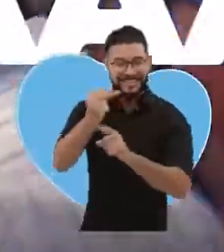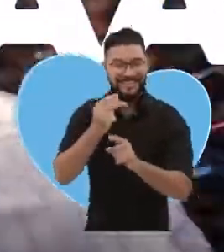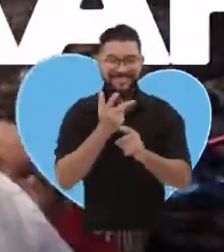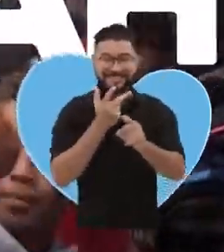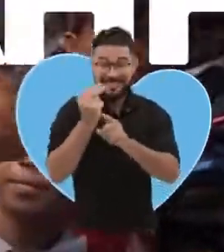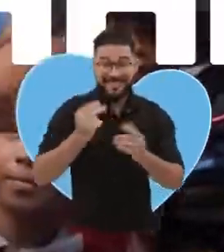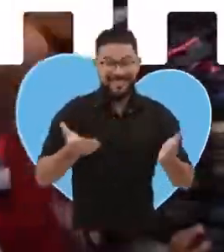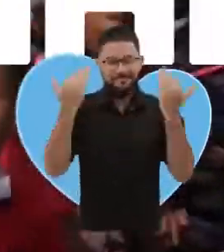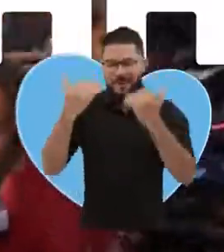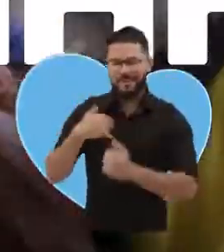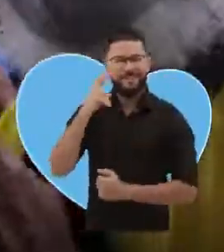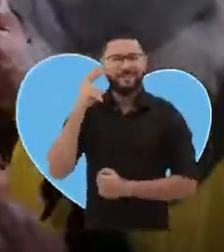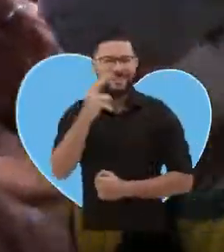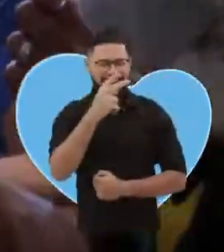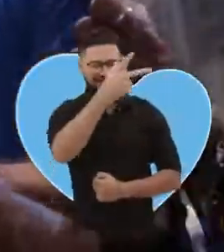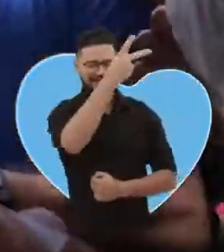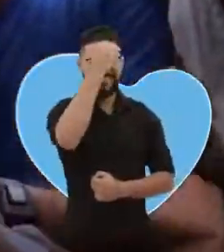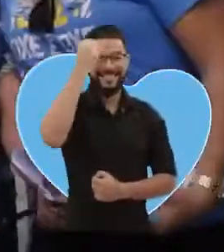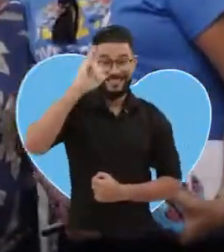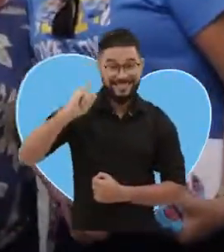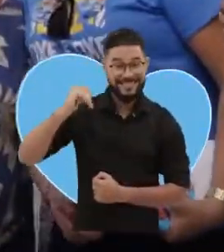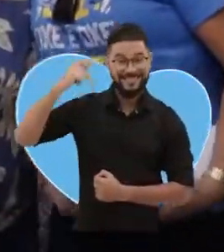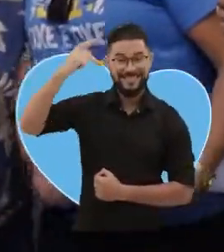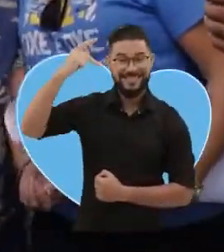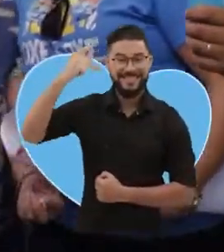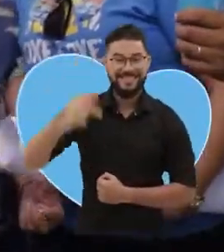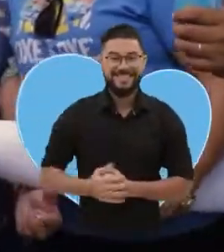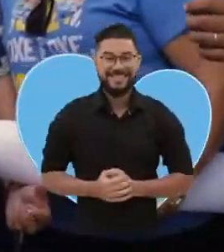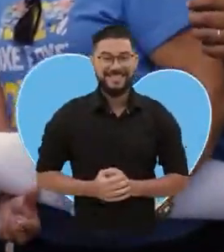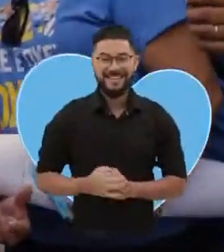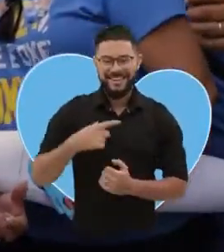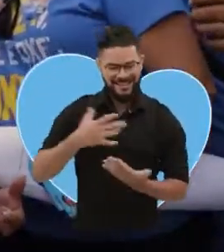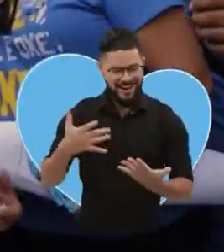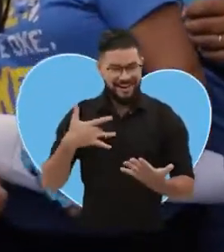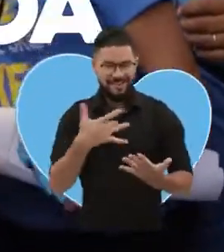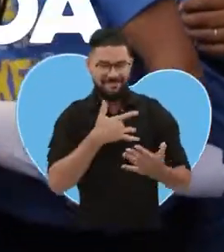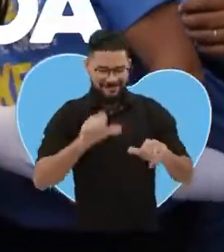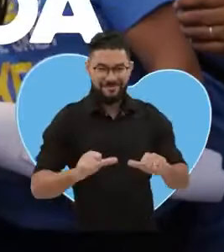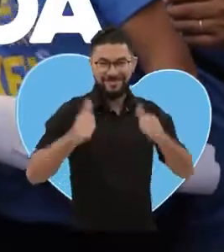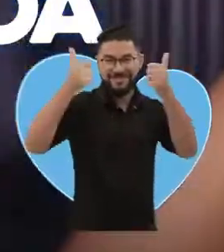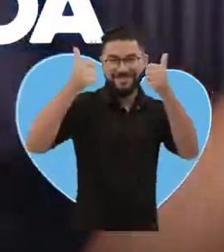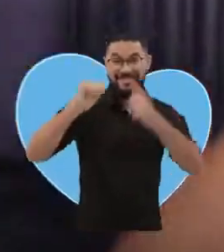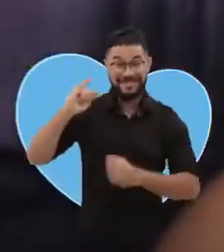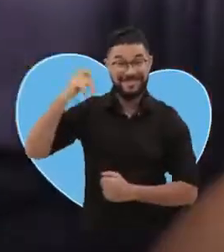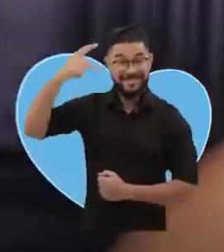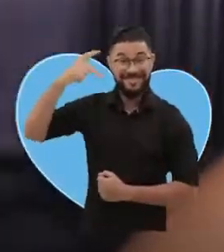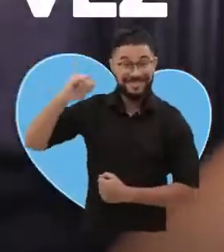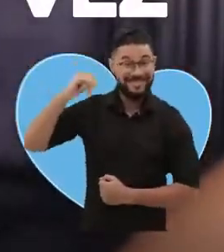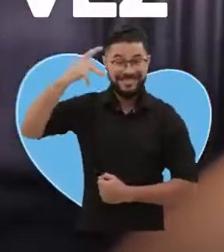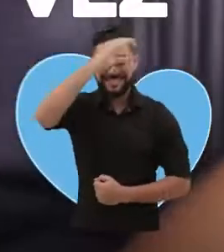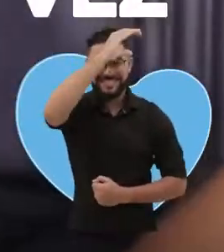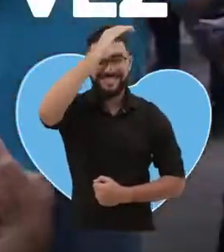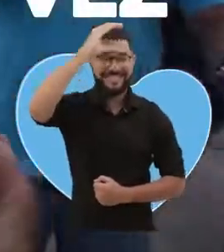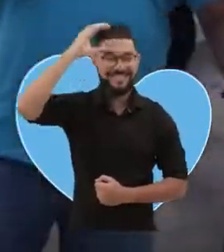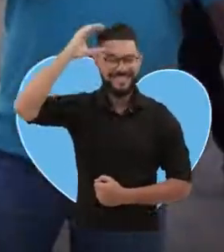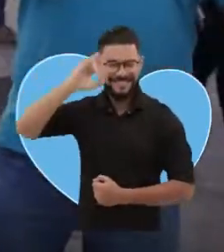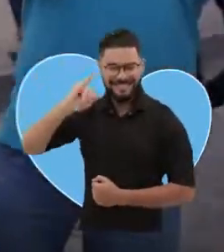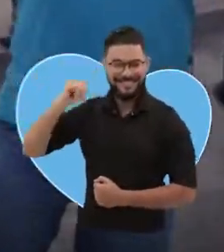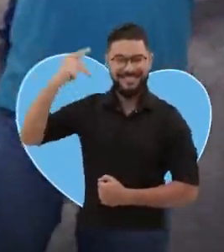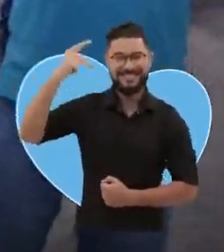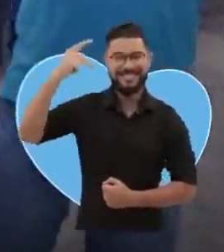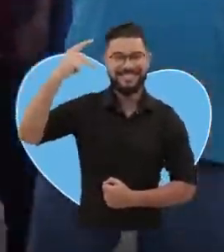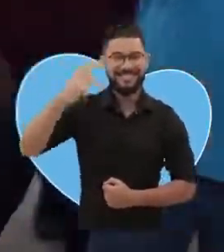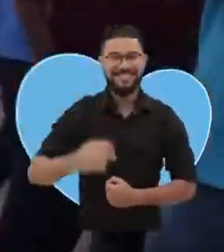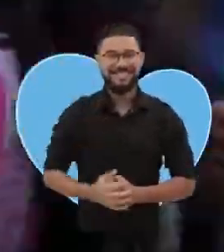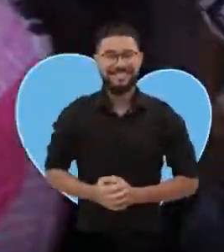É... A paz! Eu vou falar! Ele que vai ser o prefeito que o senhor pensou! A saúde vai te ver! É que o